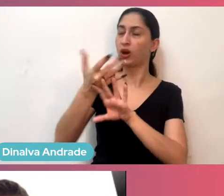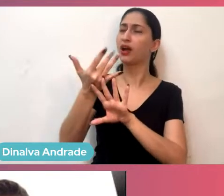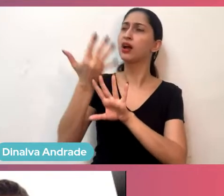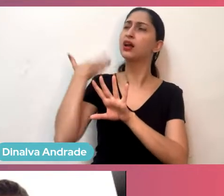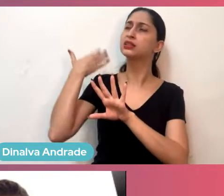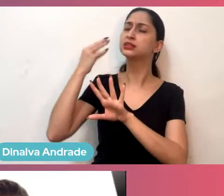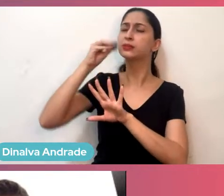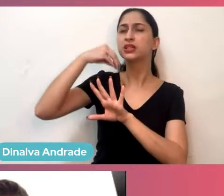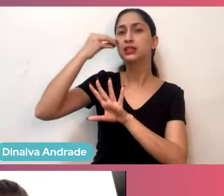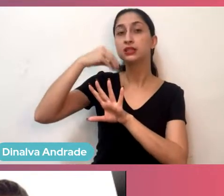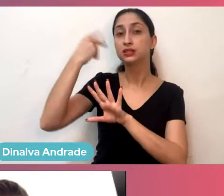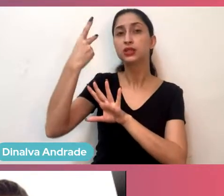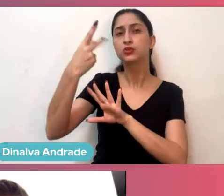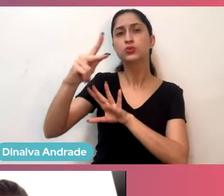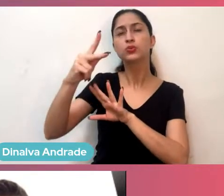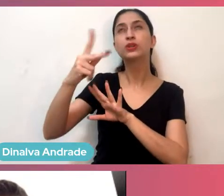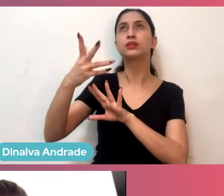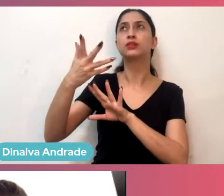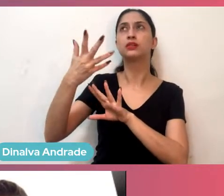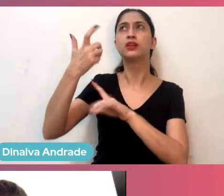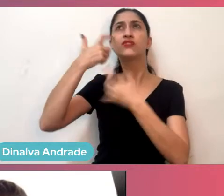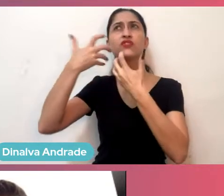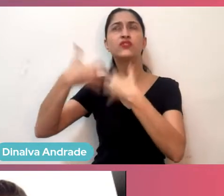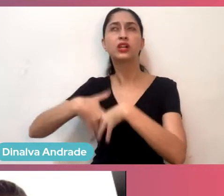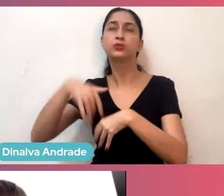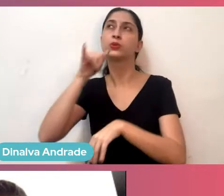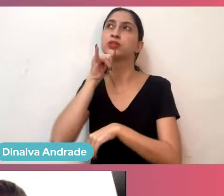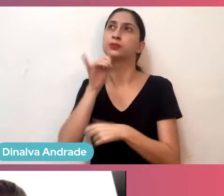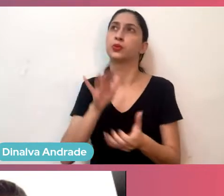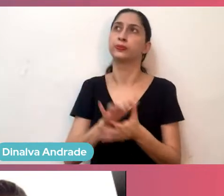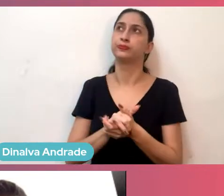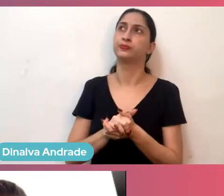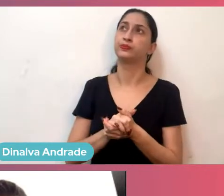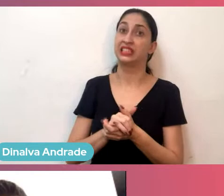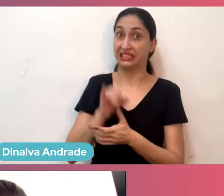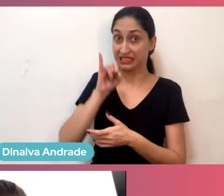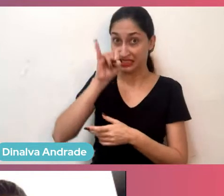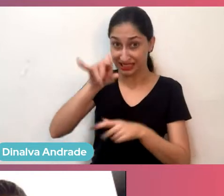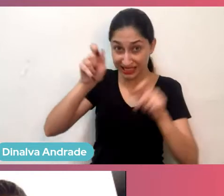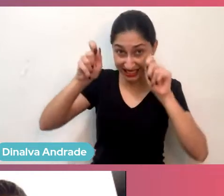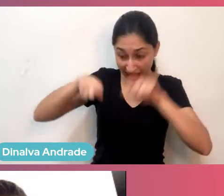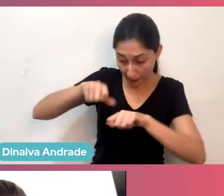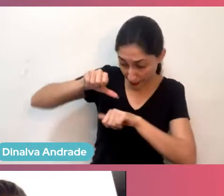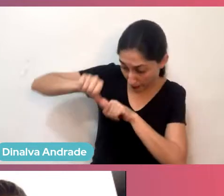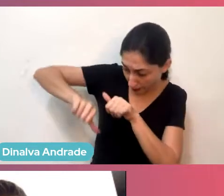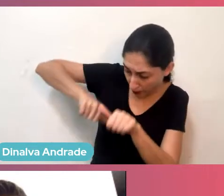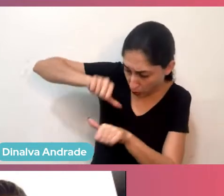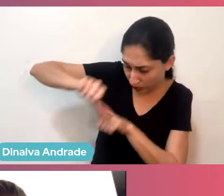trouxesse aí uma reflexão que é, se você pudesse fazer alguma coisa diferente, o que você faria?